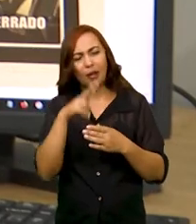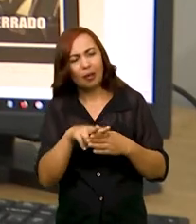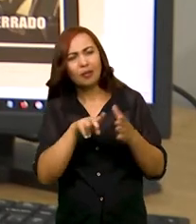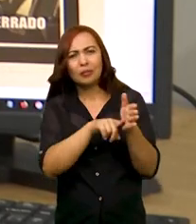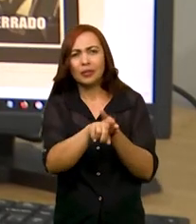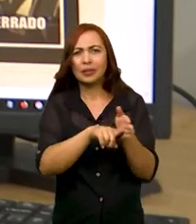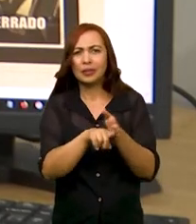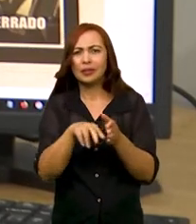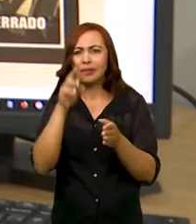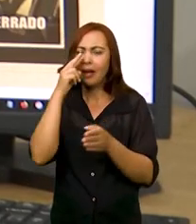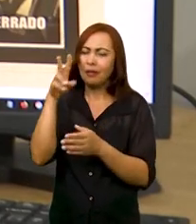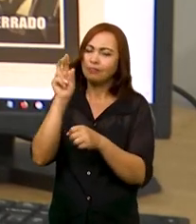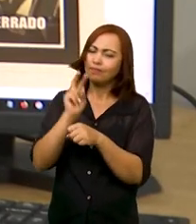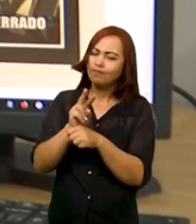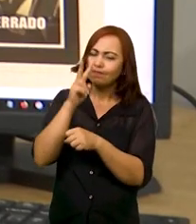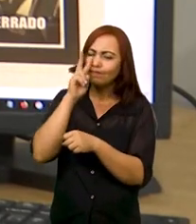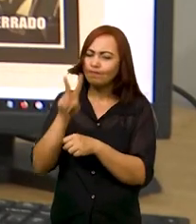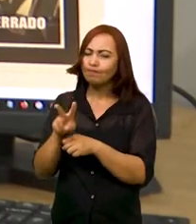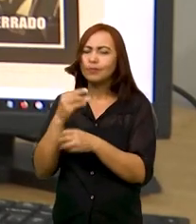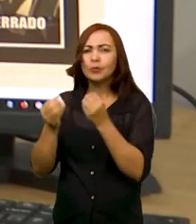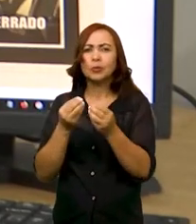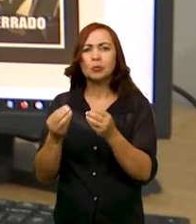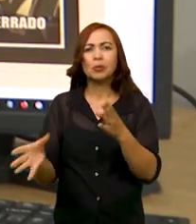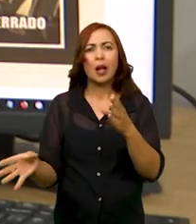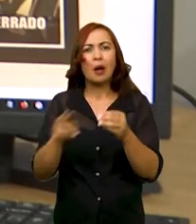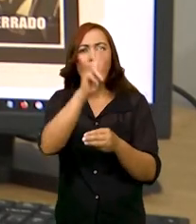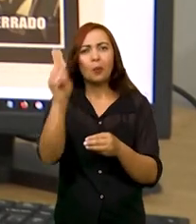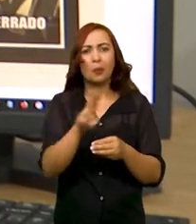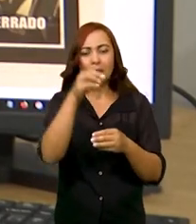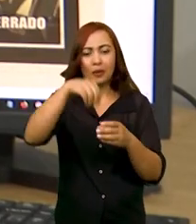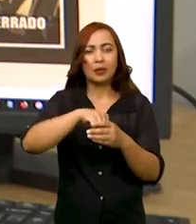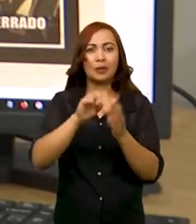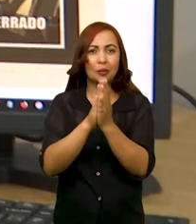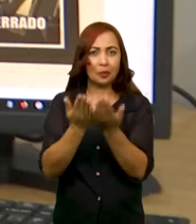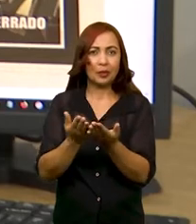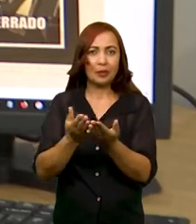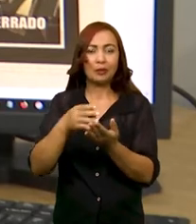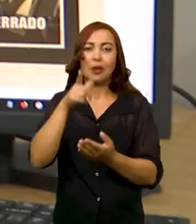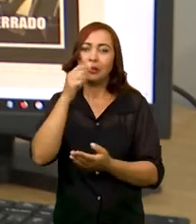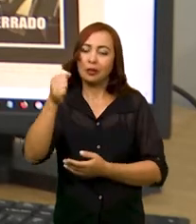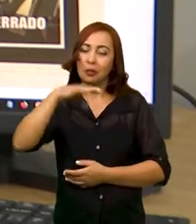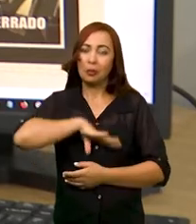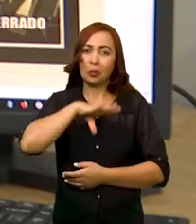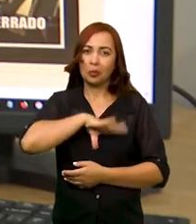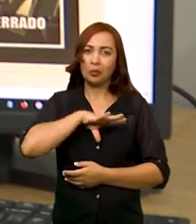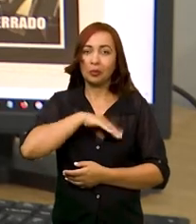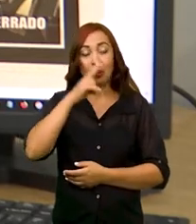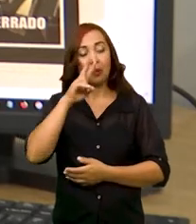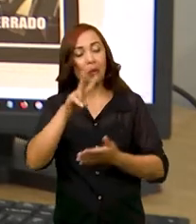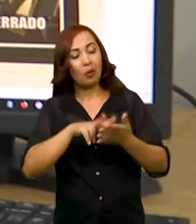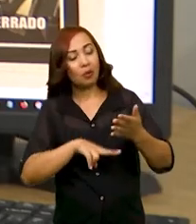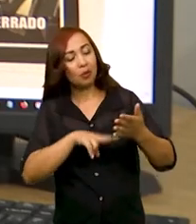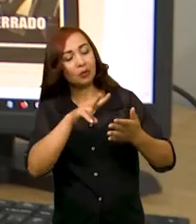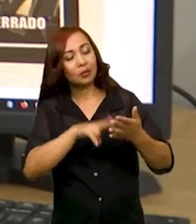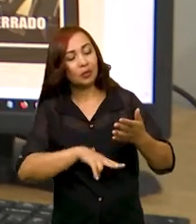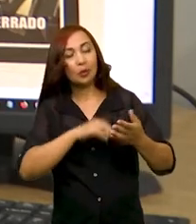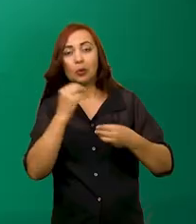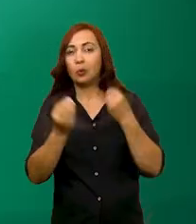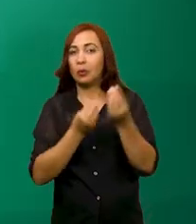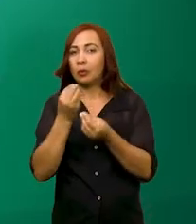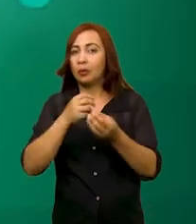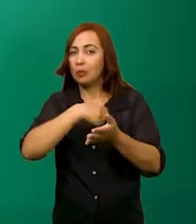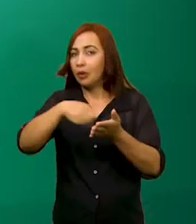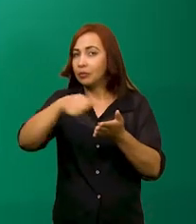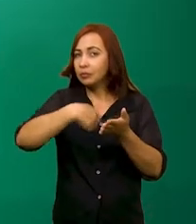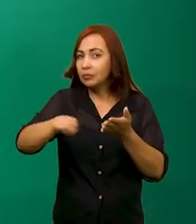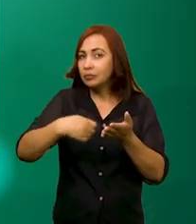memes vêm sendo abordados nos livros de língua portuguesa. Então, a gente analisa a forma, como se dá a escrita